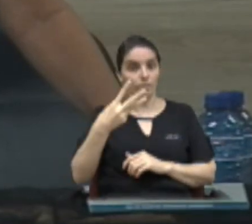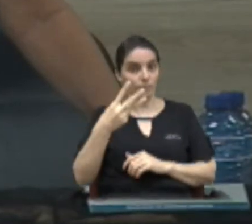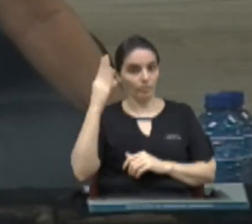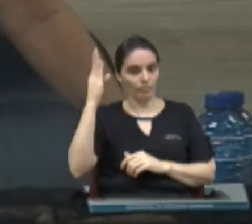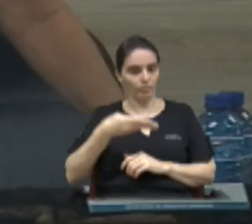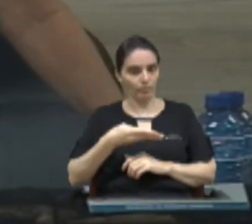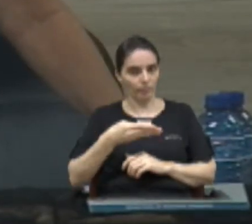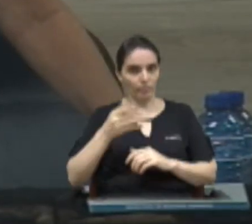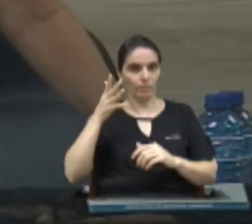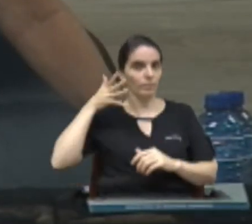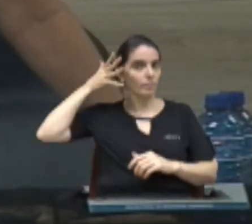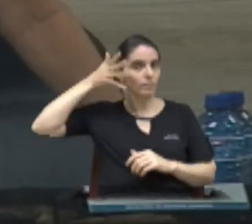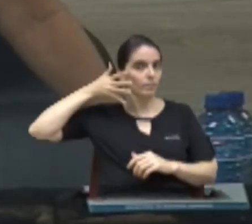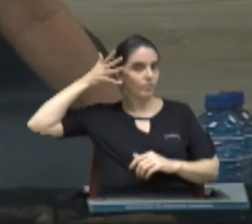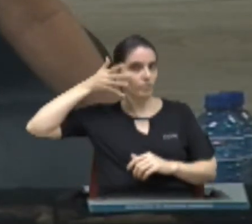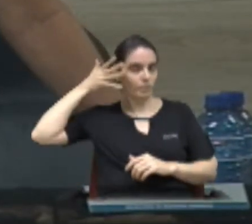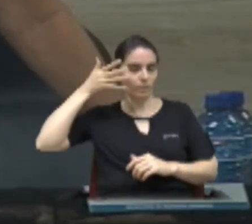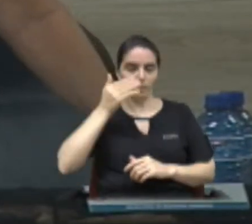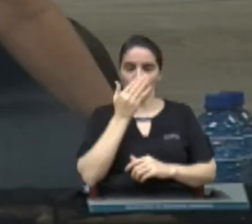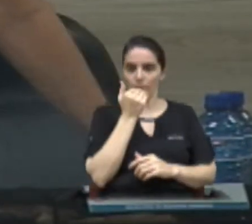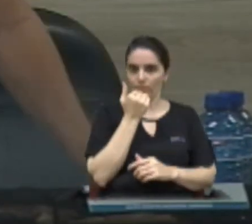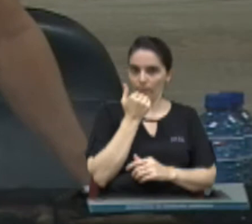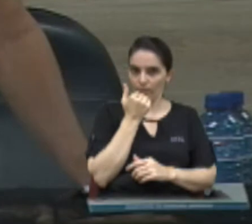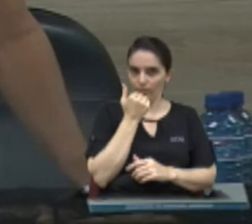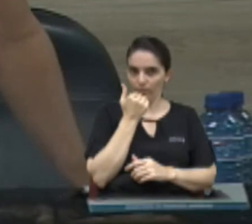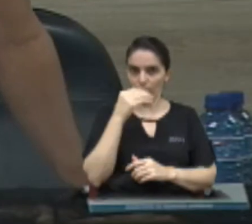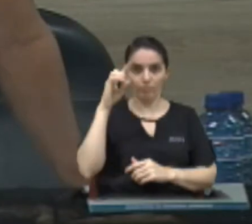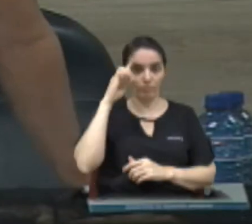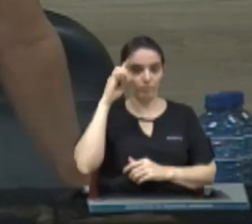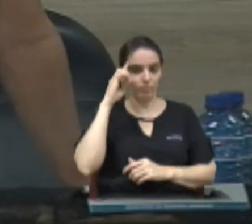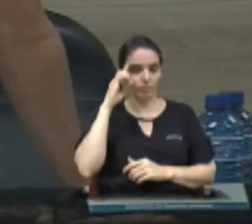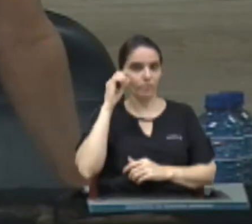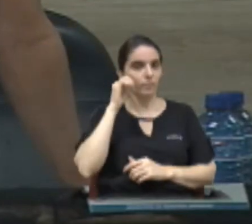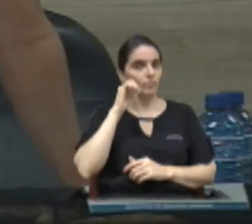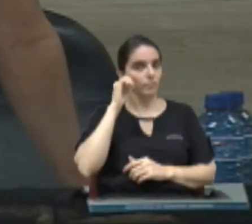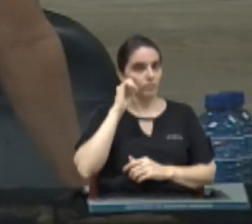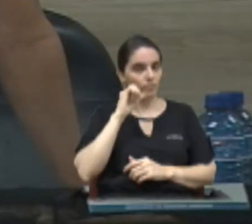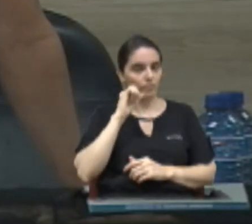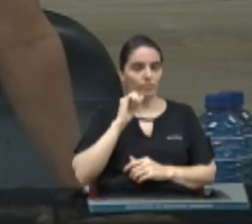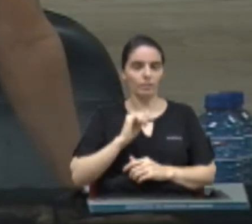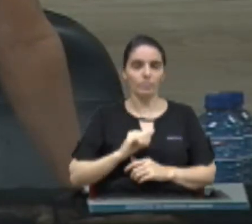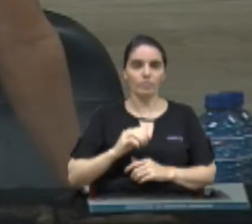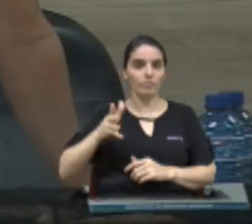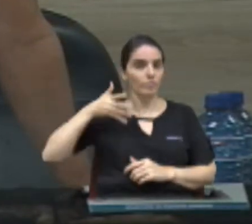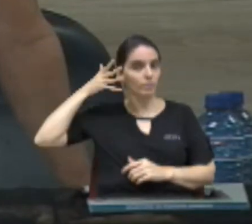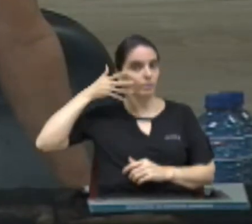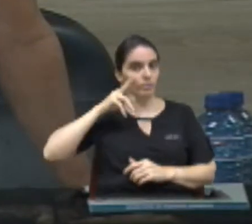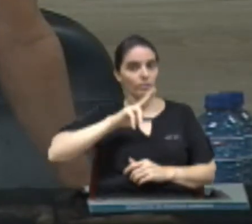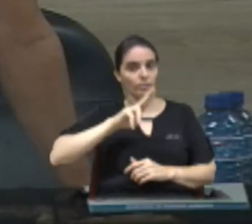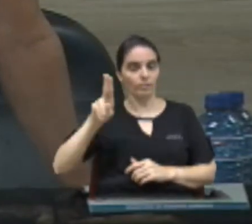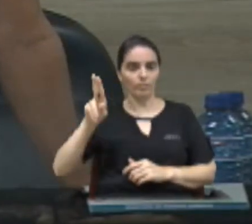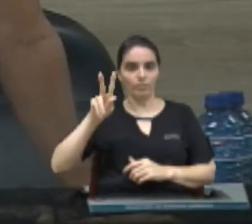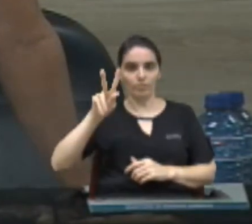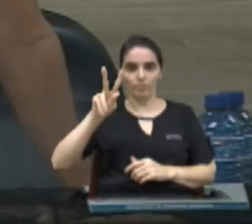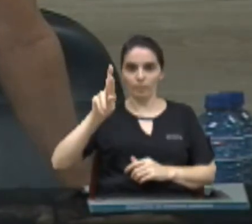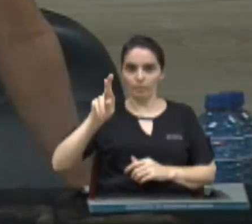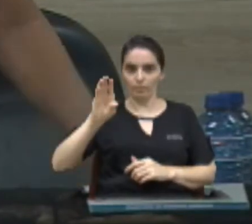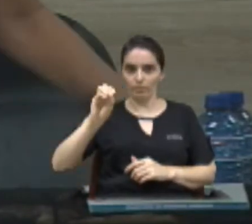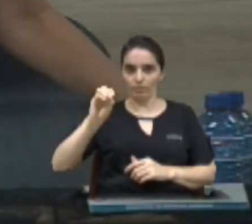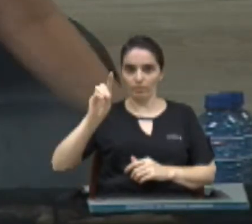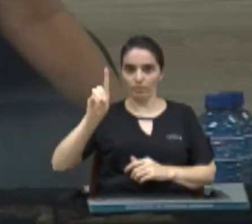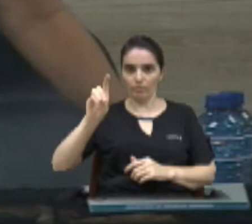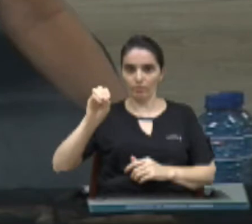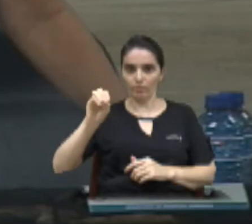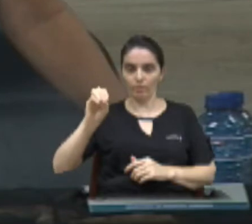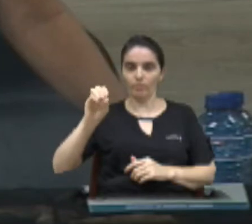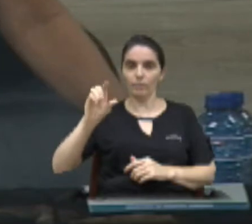hábitos e alimentação no cotidiano feminino palestrante o senhor Rodolfo Scatolon nutricionista